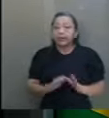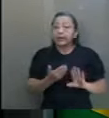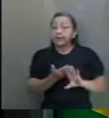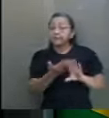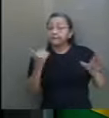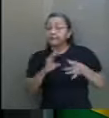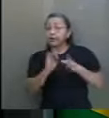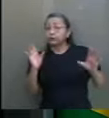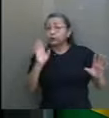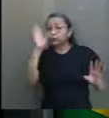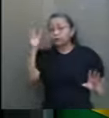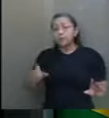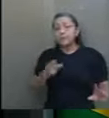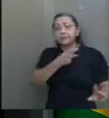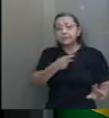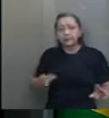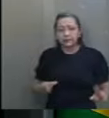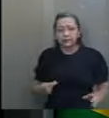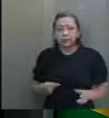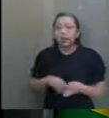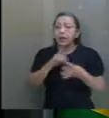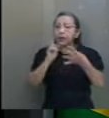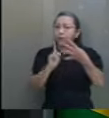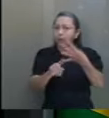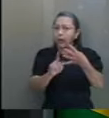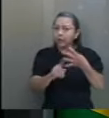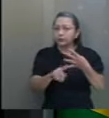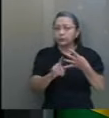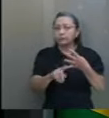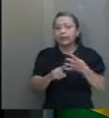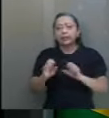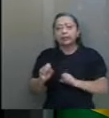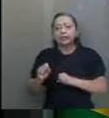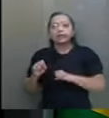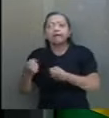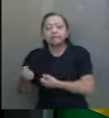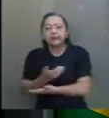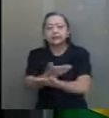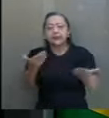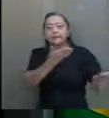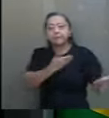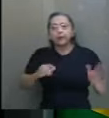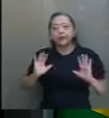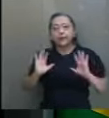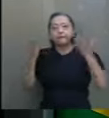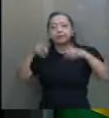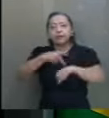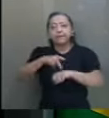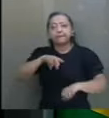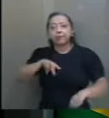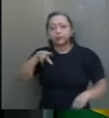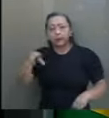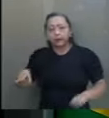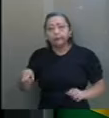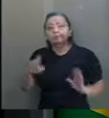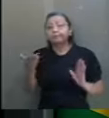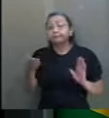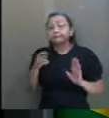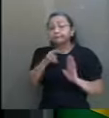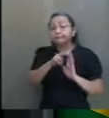de um presidente. Quatro, defesa pública em evento em Portugal do regime